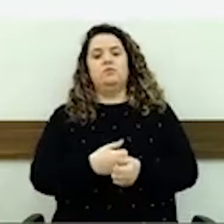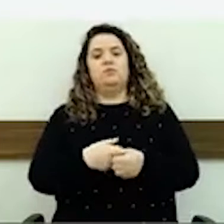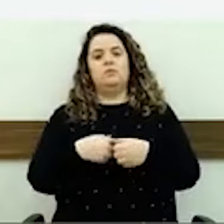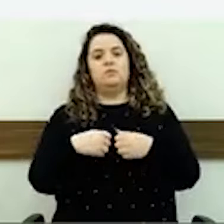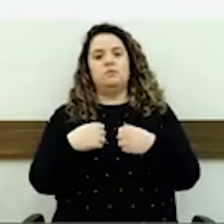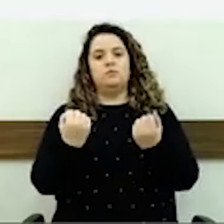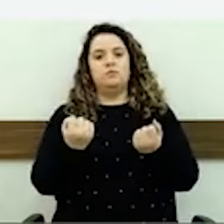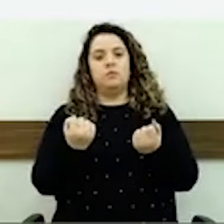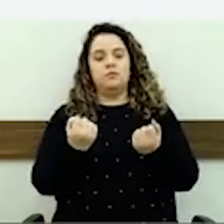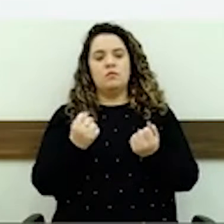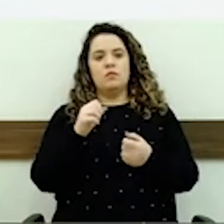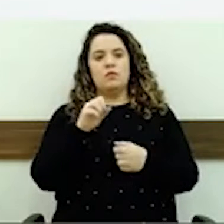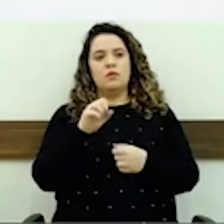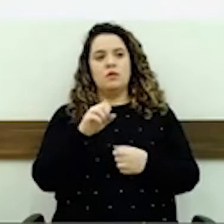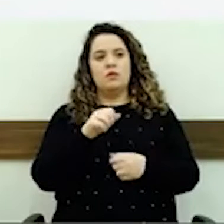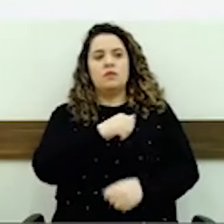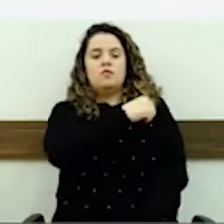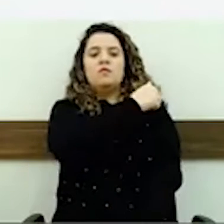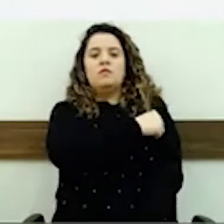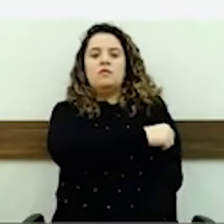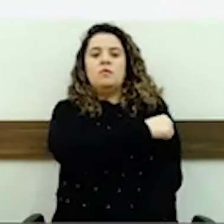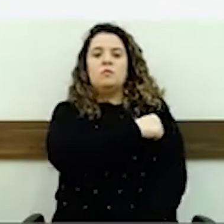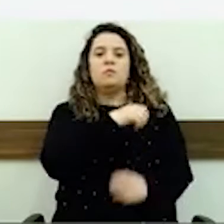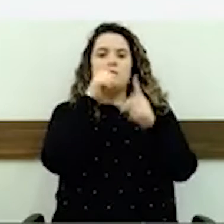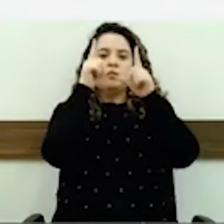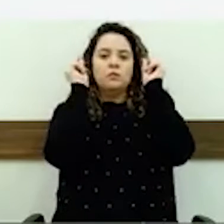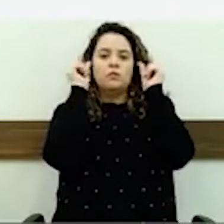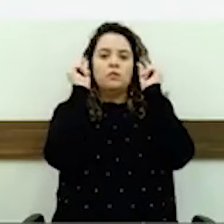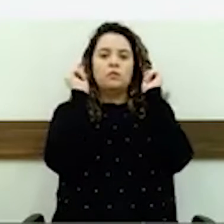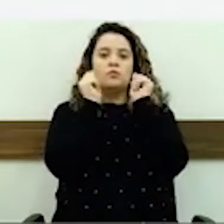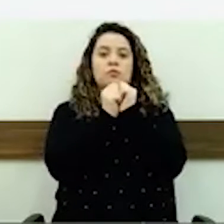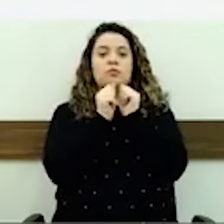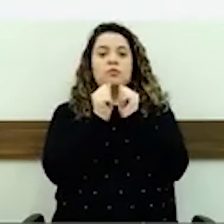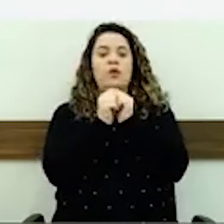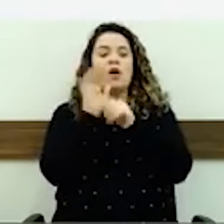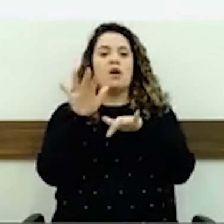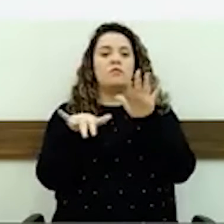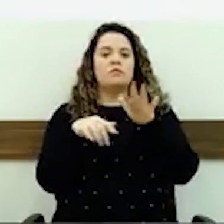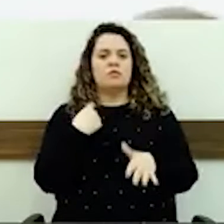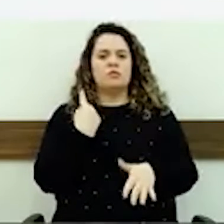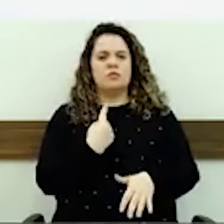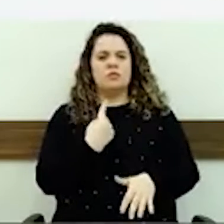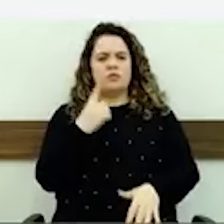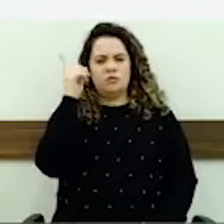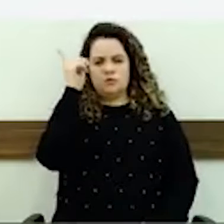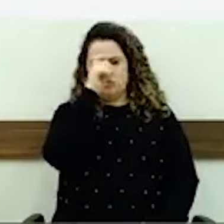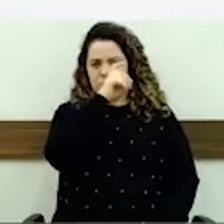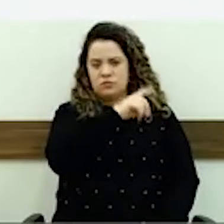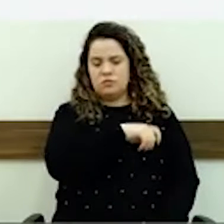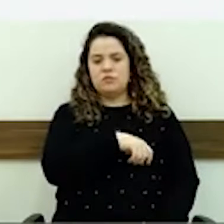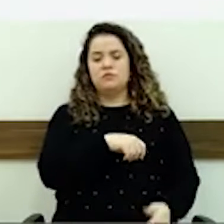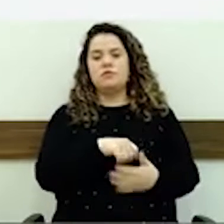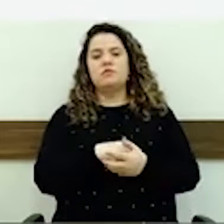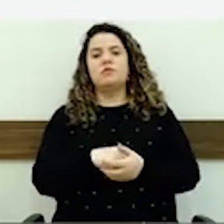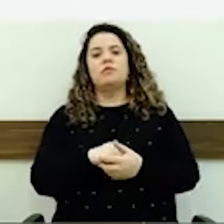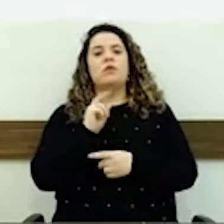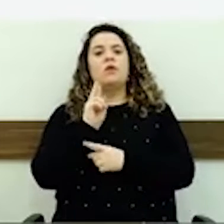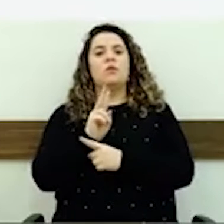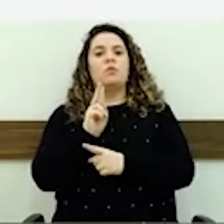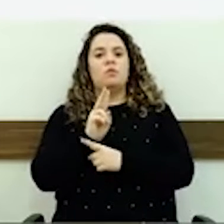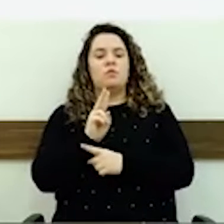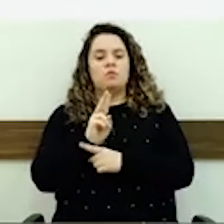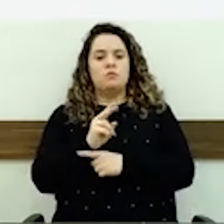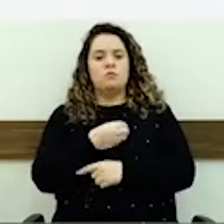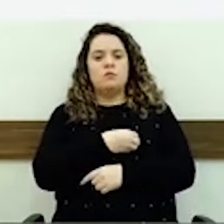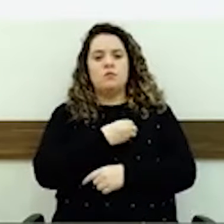porque às vezes vocês vão sozinhos e é difícil levar os pacientes aí sozinhos. A guarda municipal que presente, muito boa